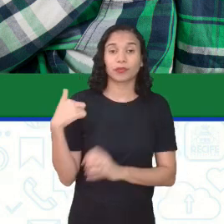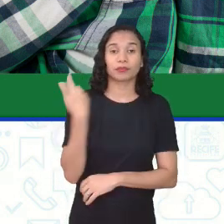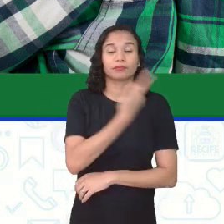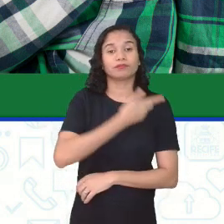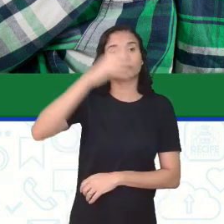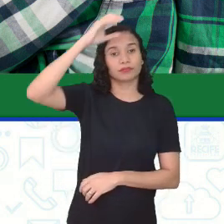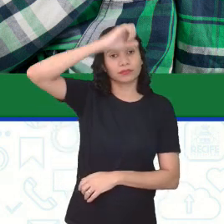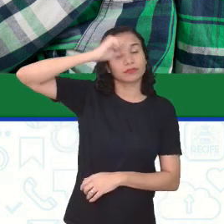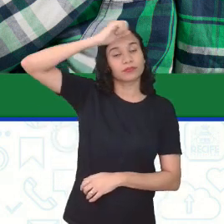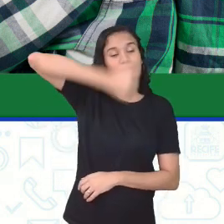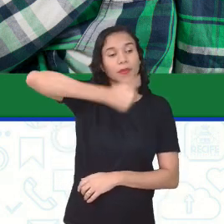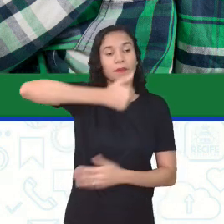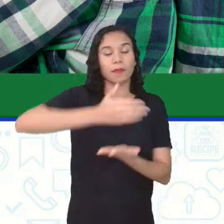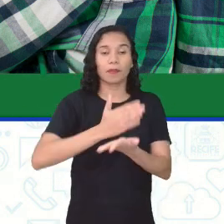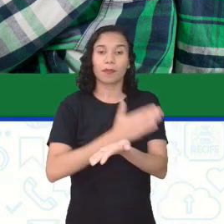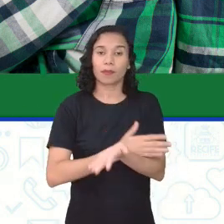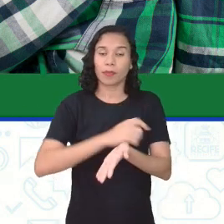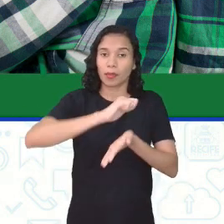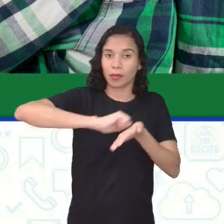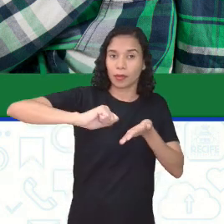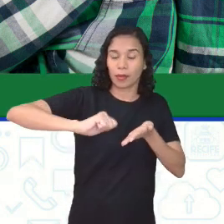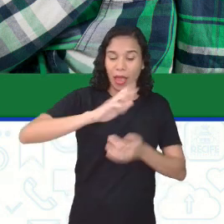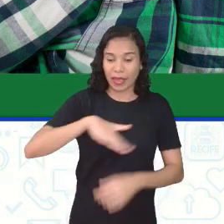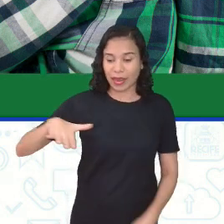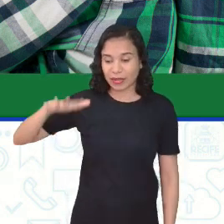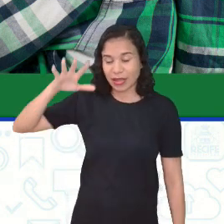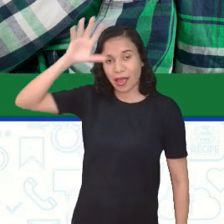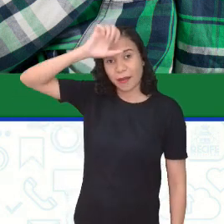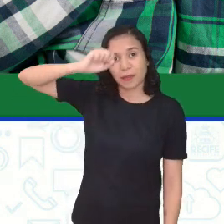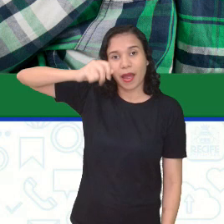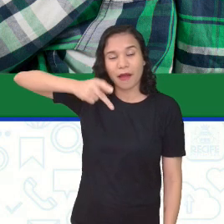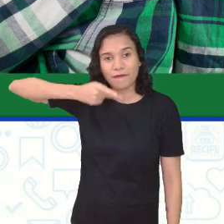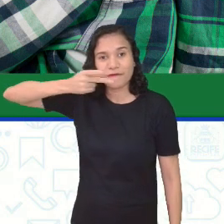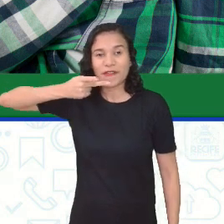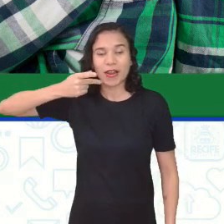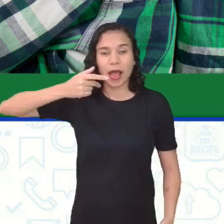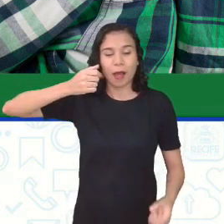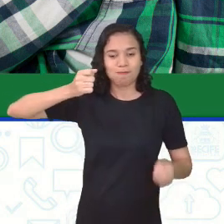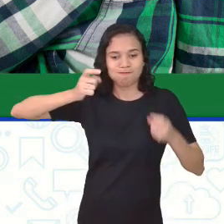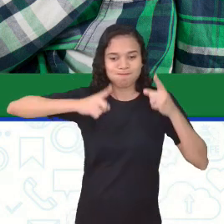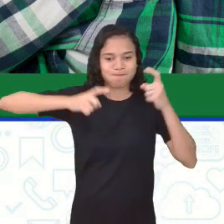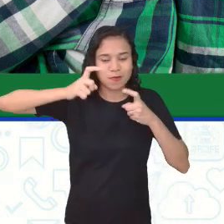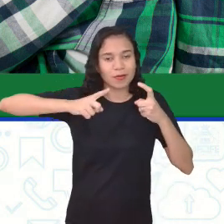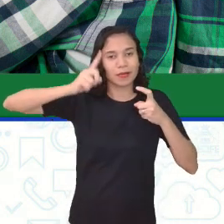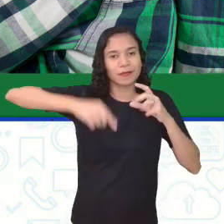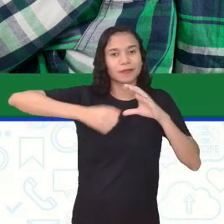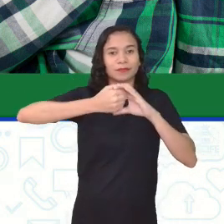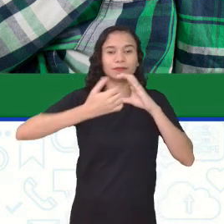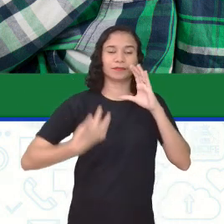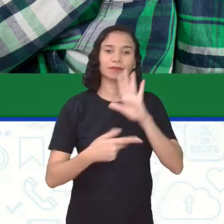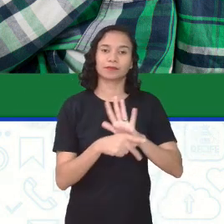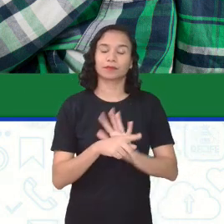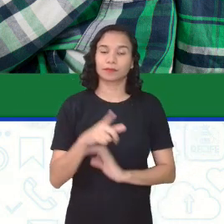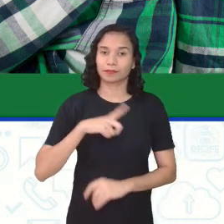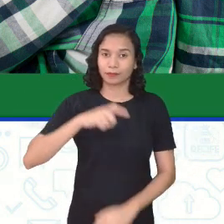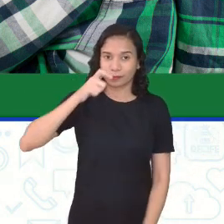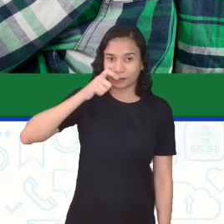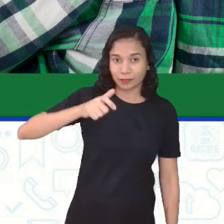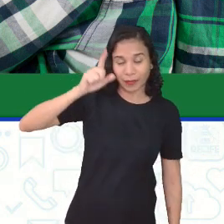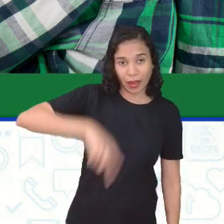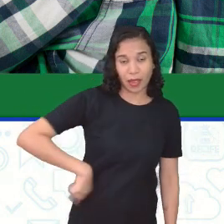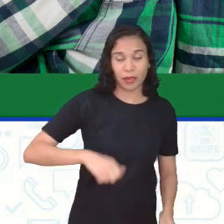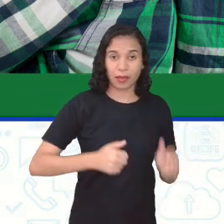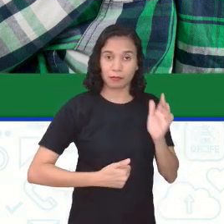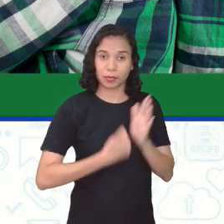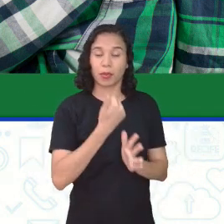primeiro, antes de escrever, uma criança aprende a falar. Então, uma característica interessante da oralidade é a efemeridade,